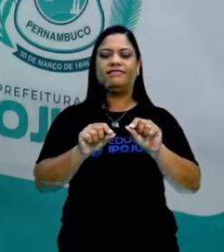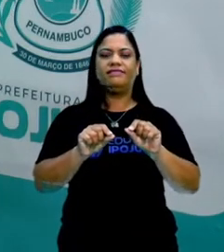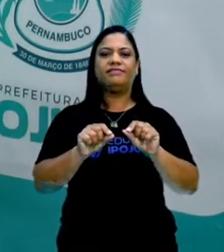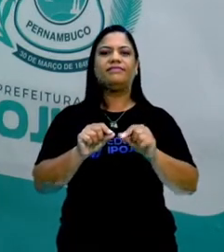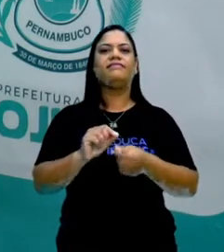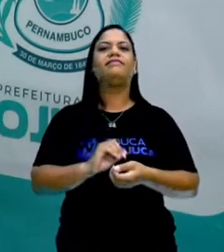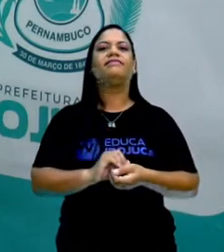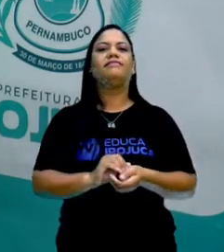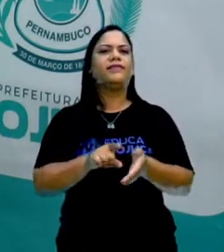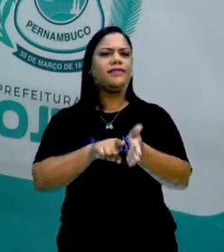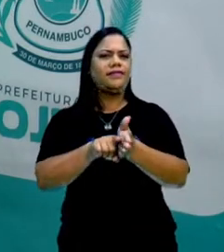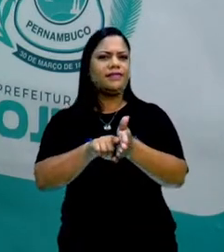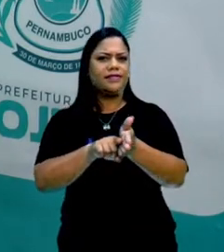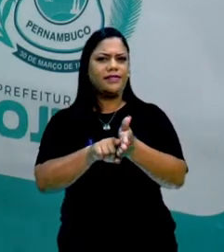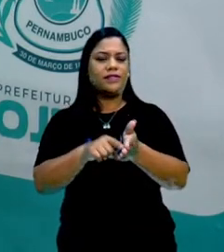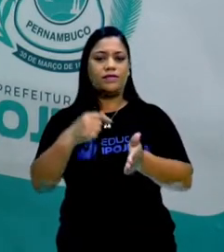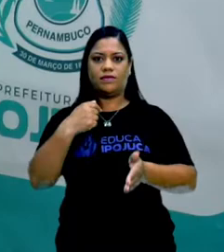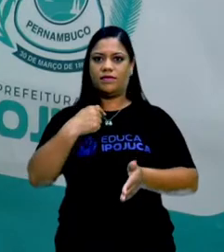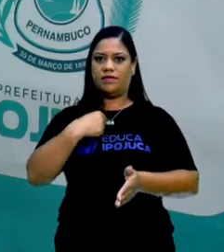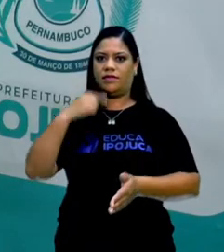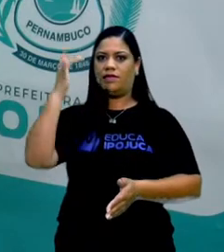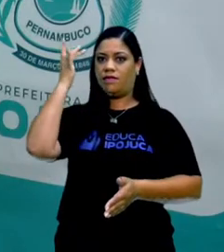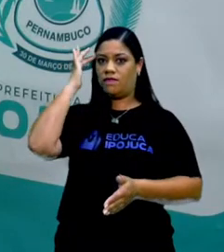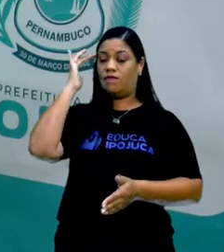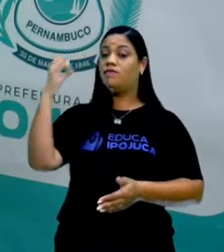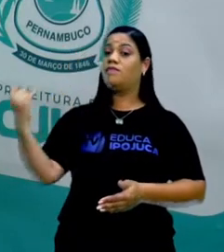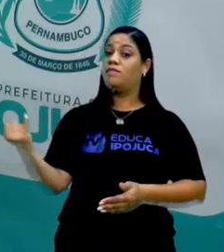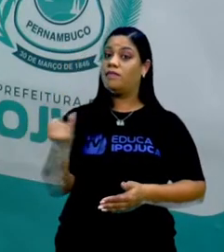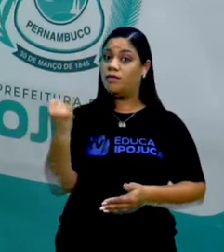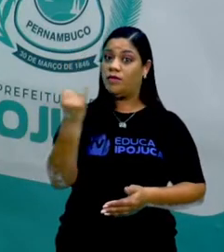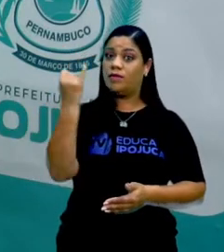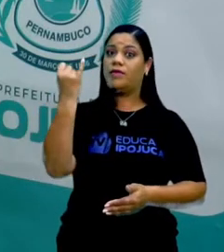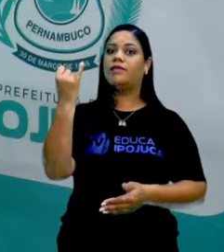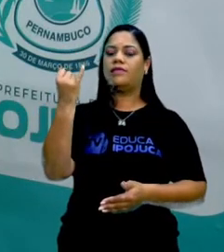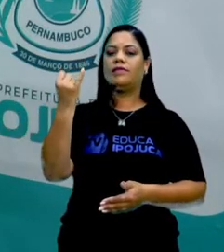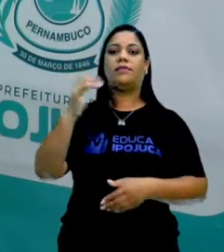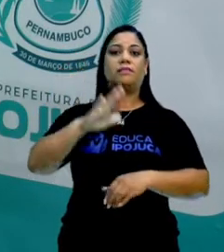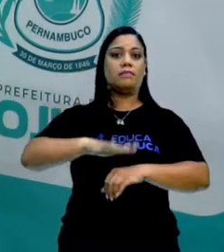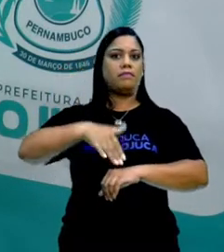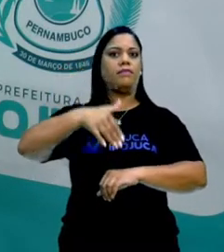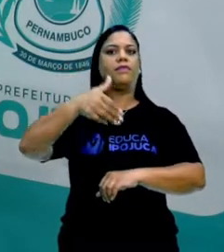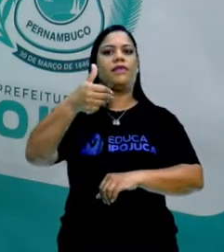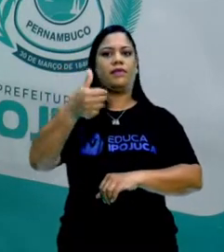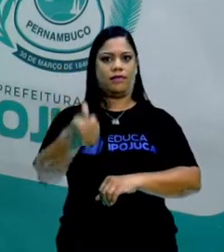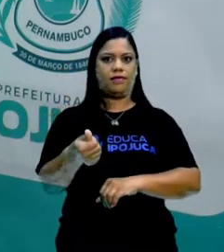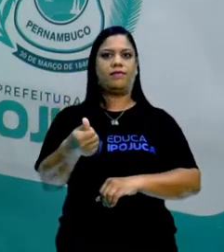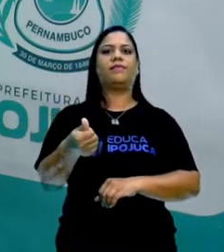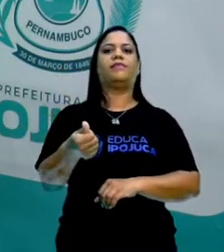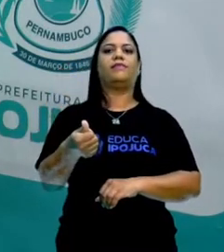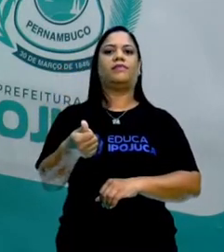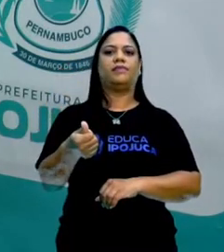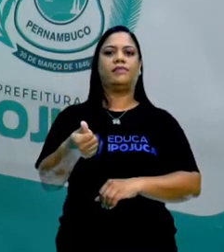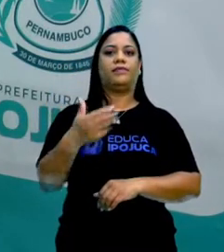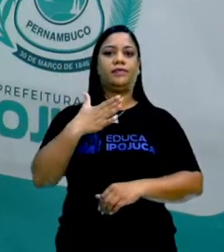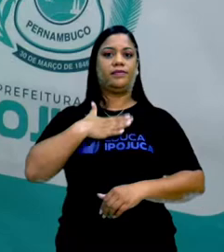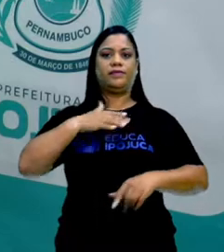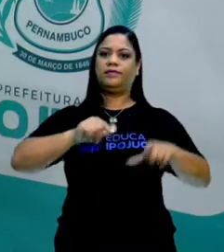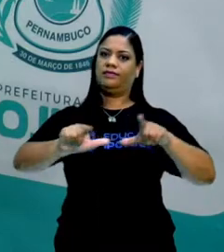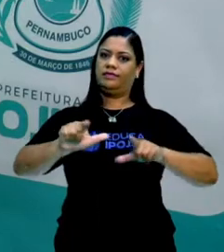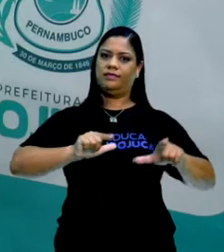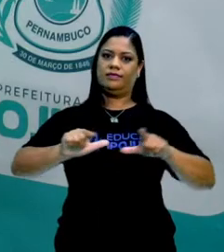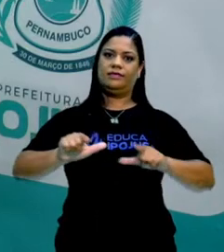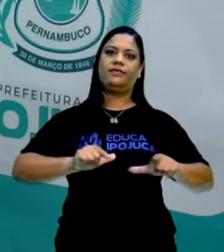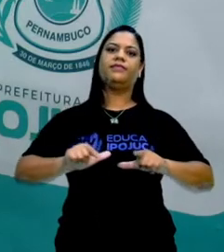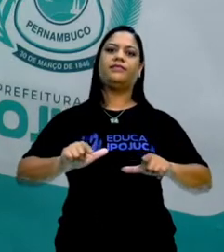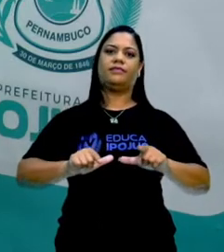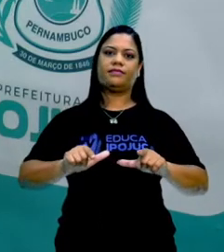busca aquilo que eu considero mais importante e mais adequado para a minha pesquisa. Então,